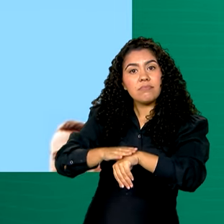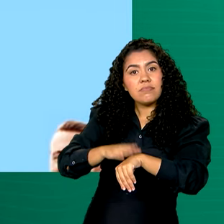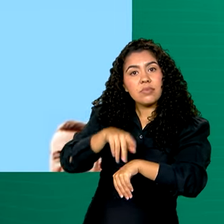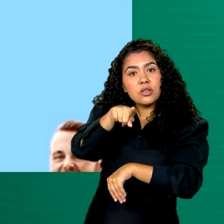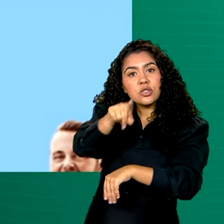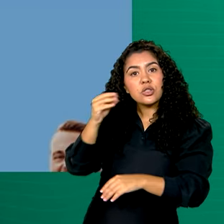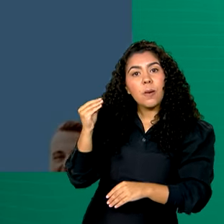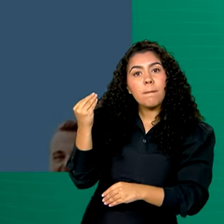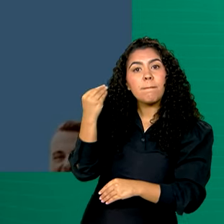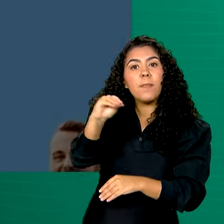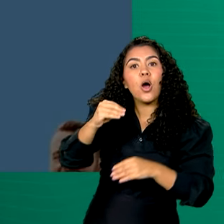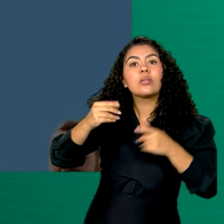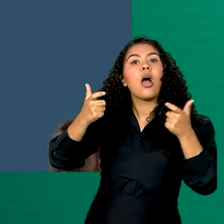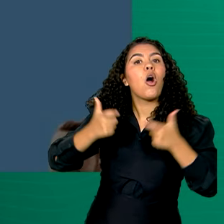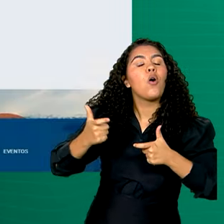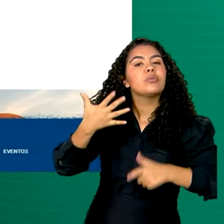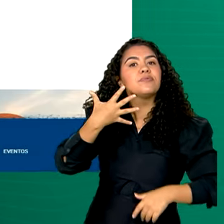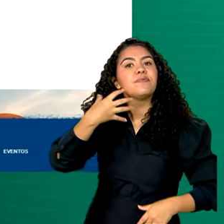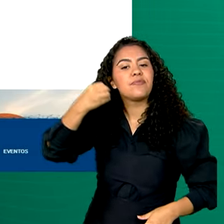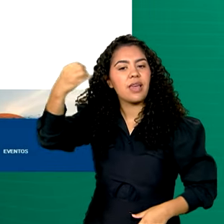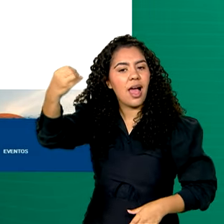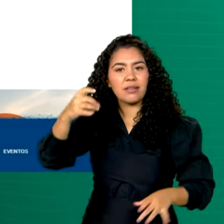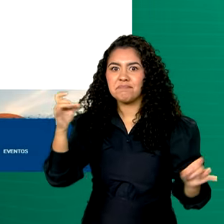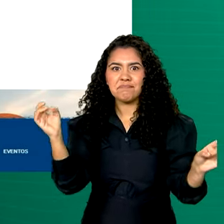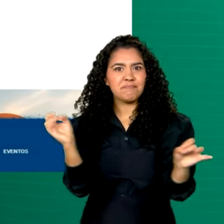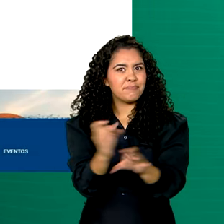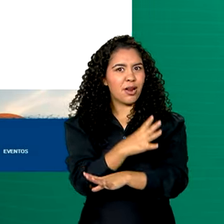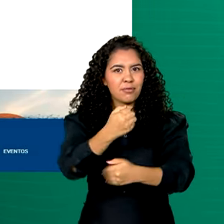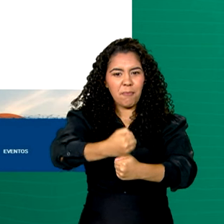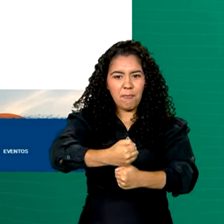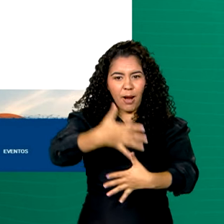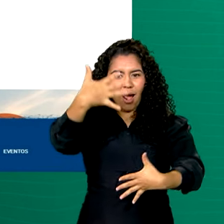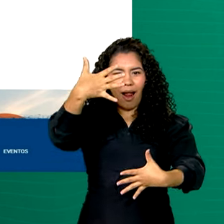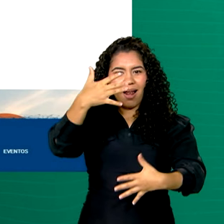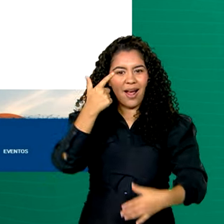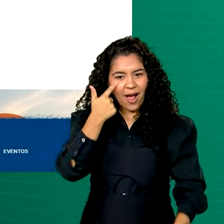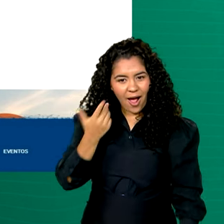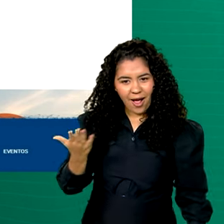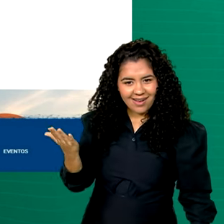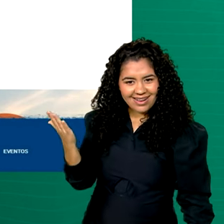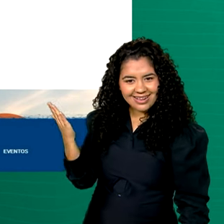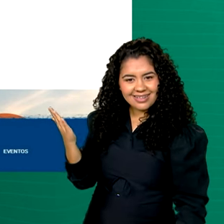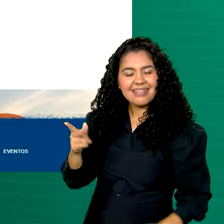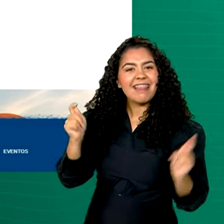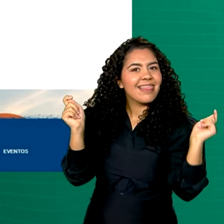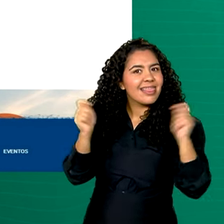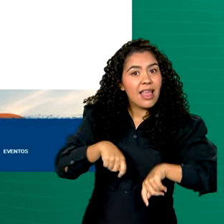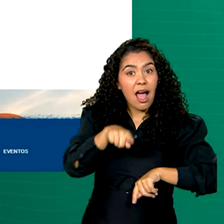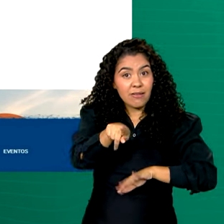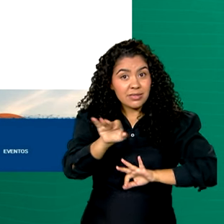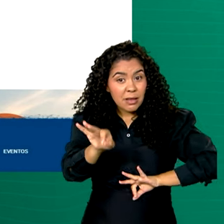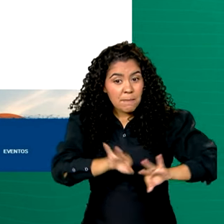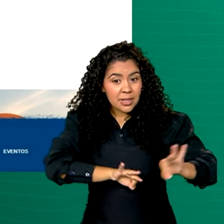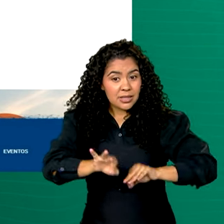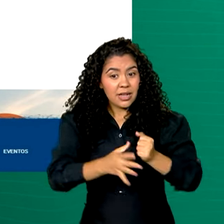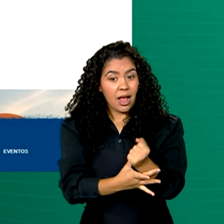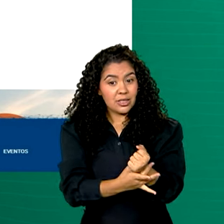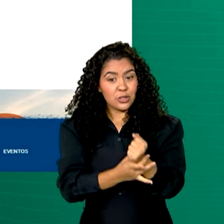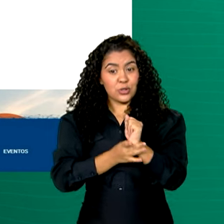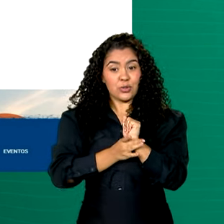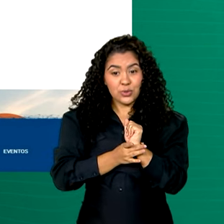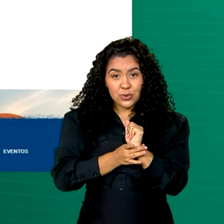local para onde vai viajar e pronto. Em instantes, é possível planejar de forma segura